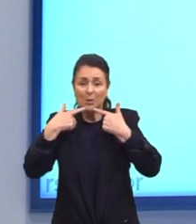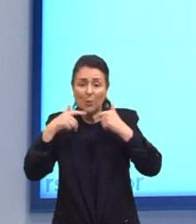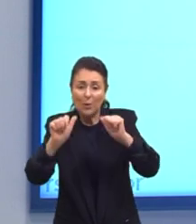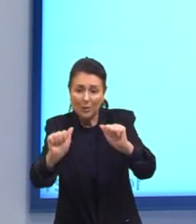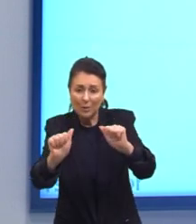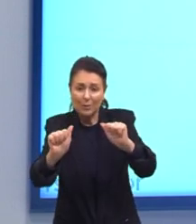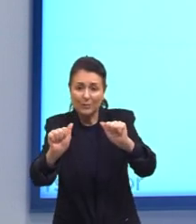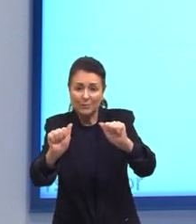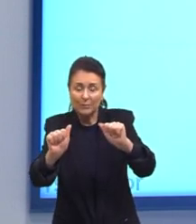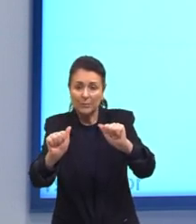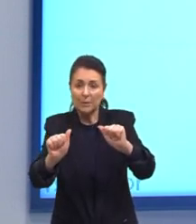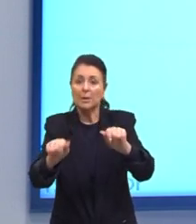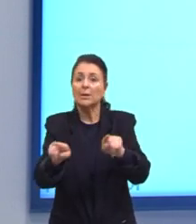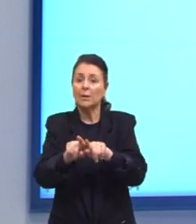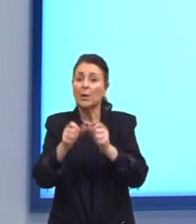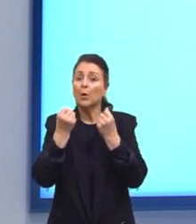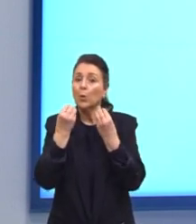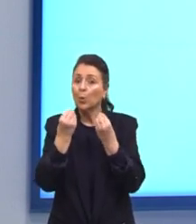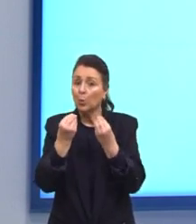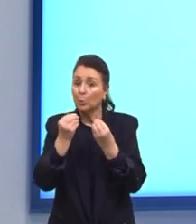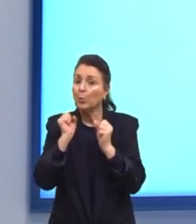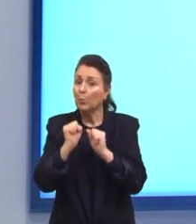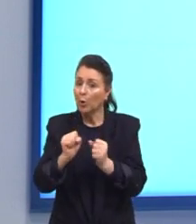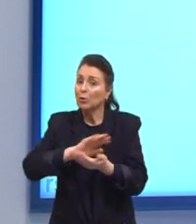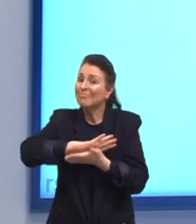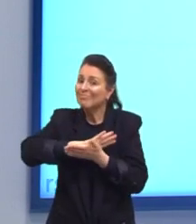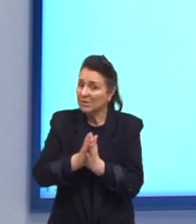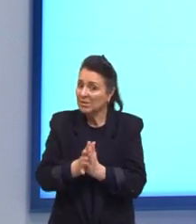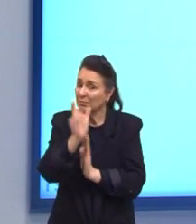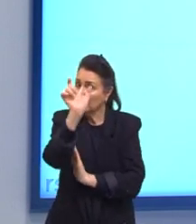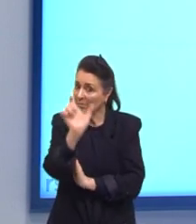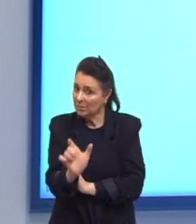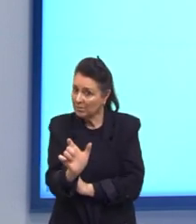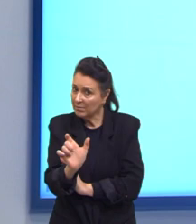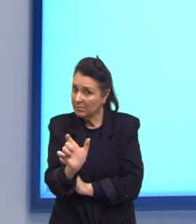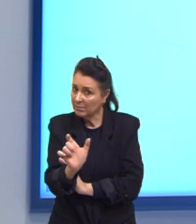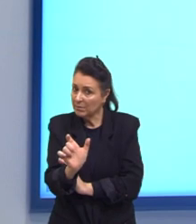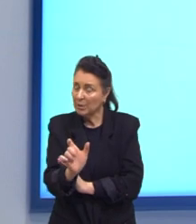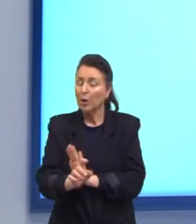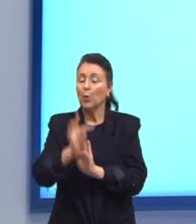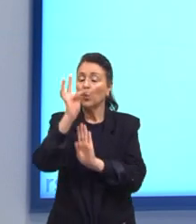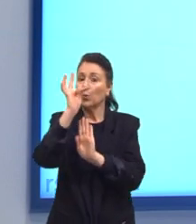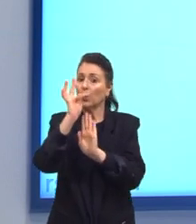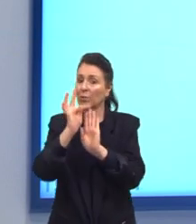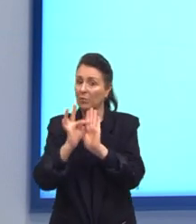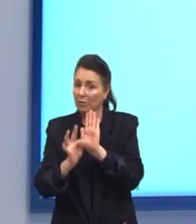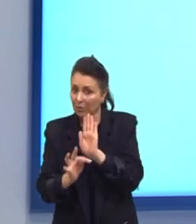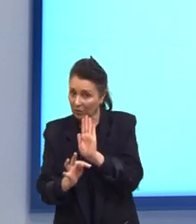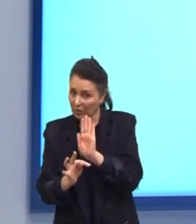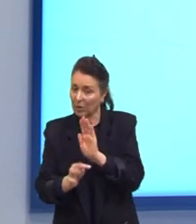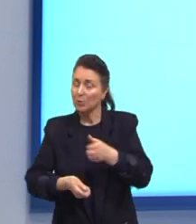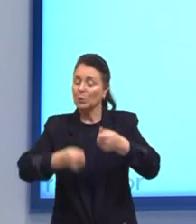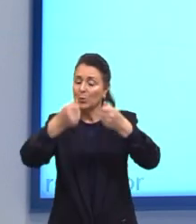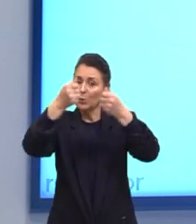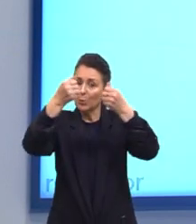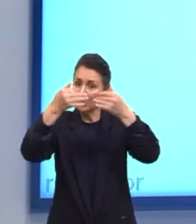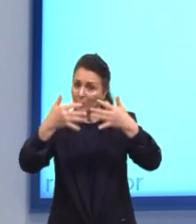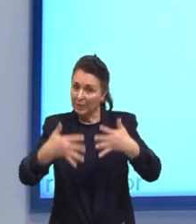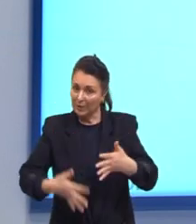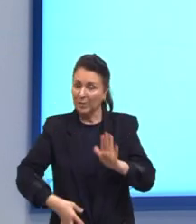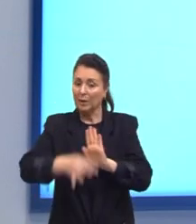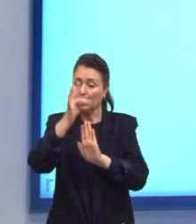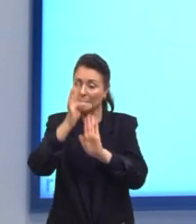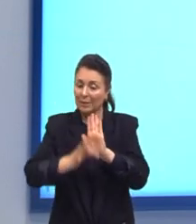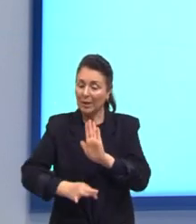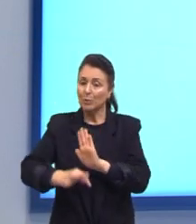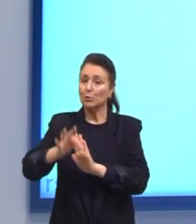Parâmetro de discriminação Aqui o texto Está nos falando Sobre Um texto científico É isso